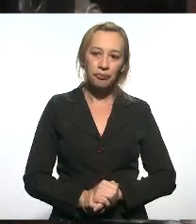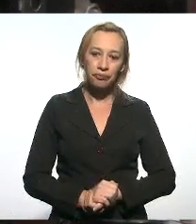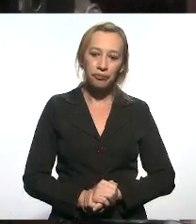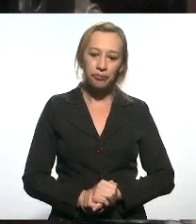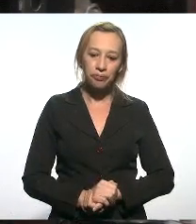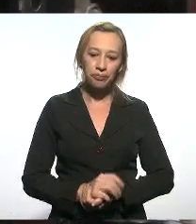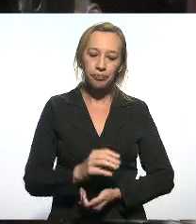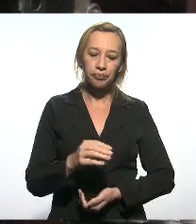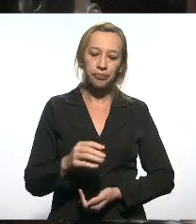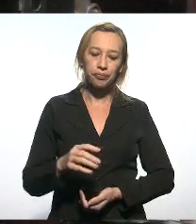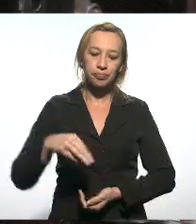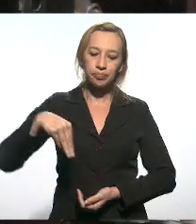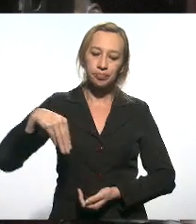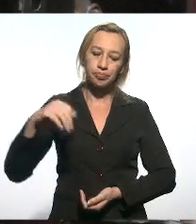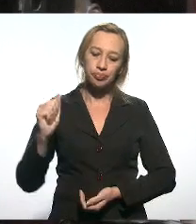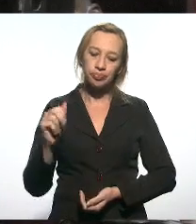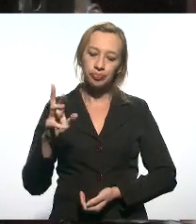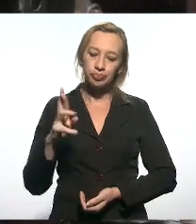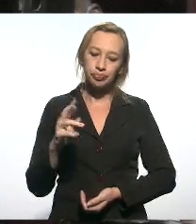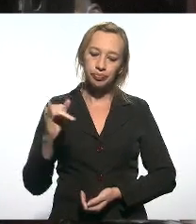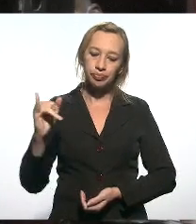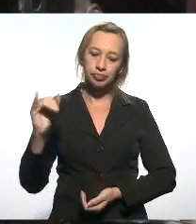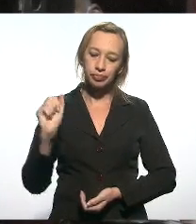Deputado Marina Rocha.